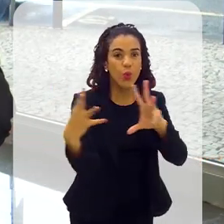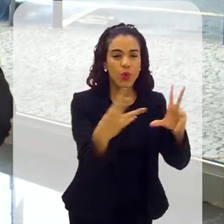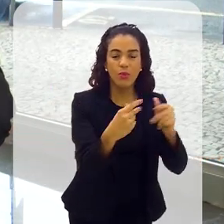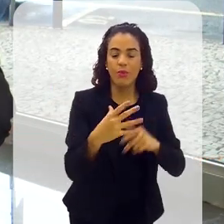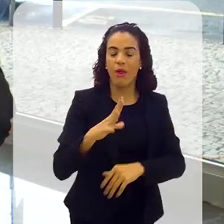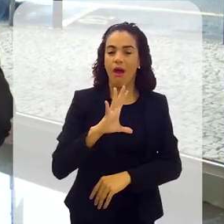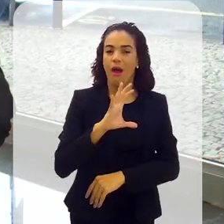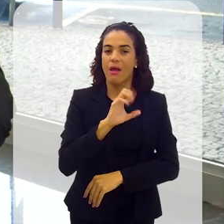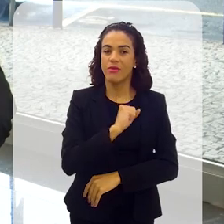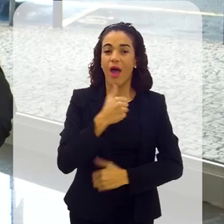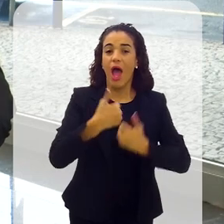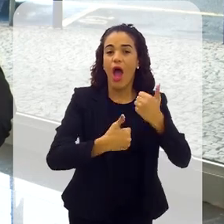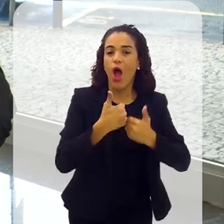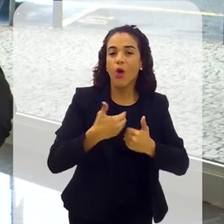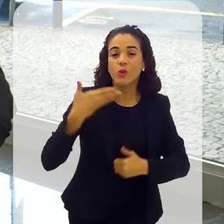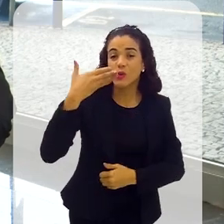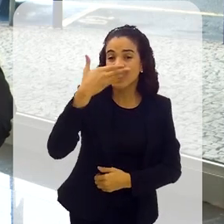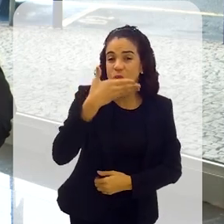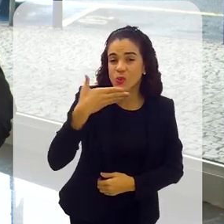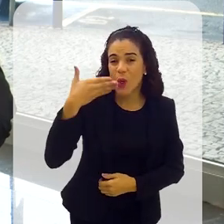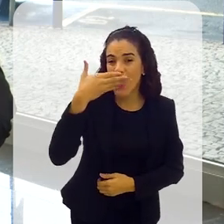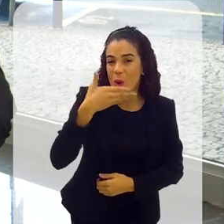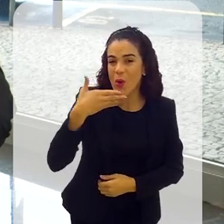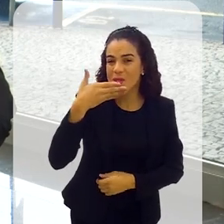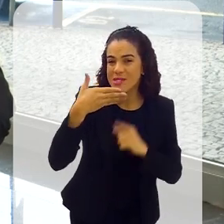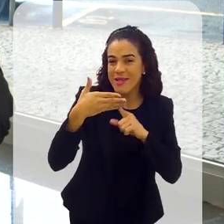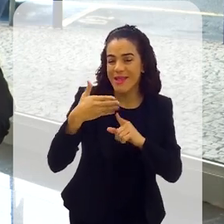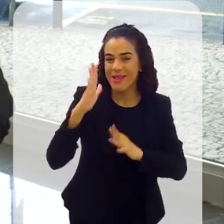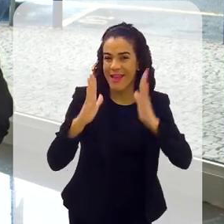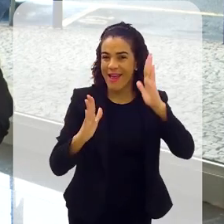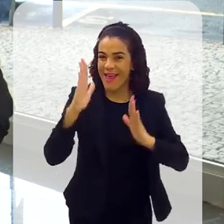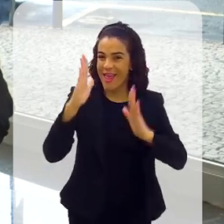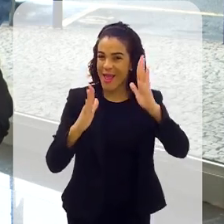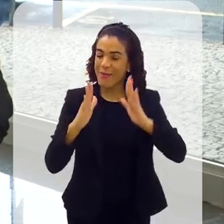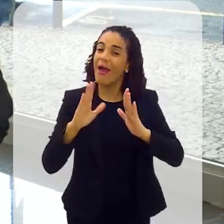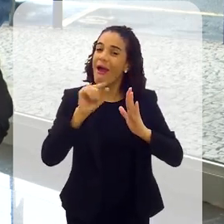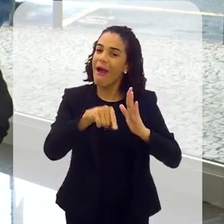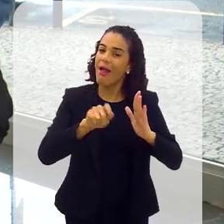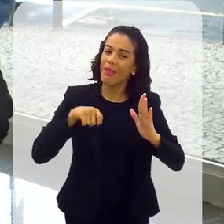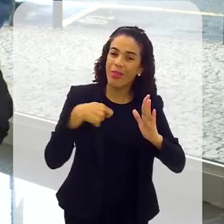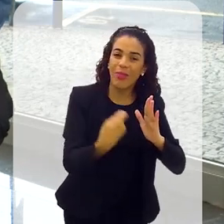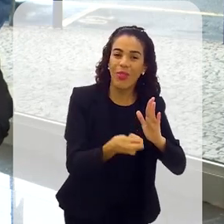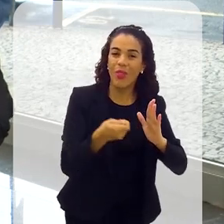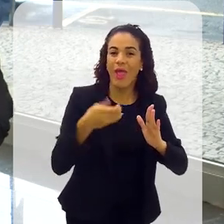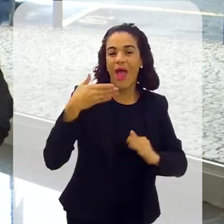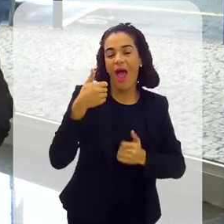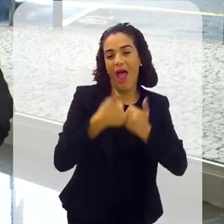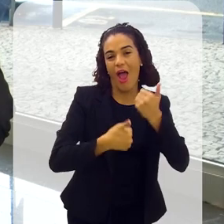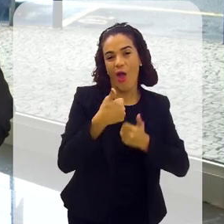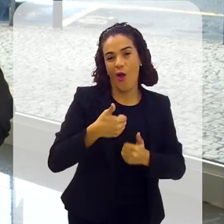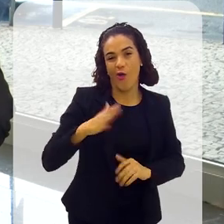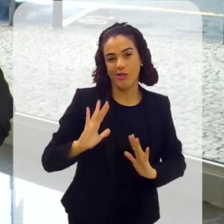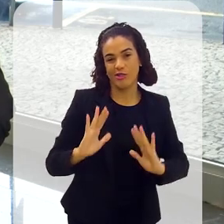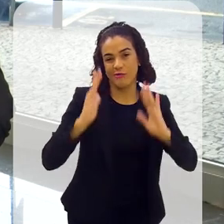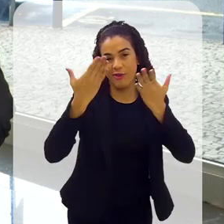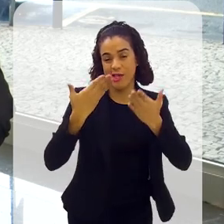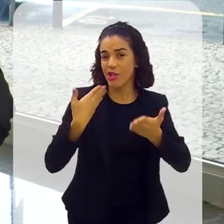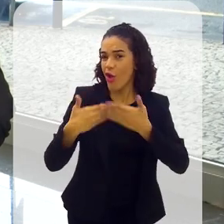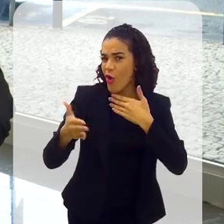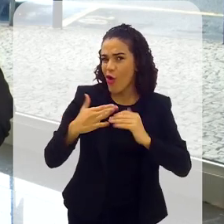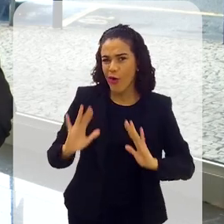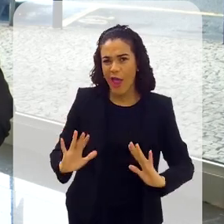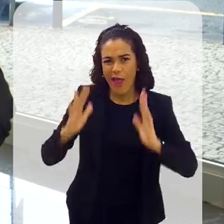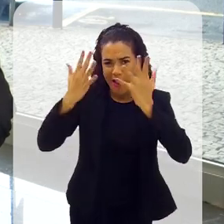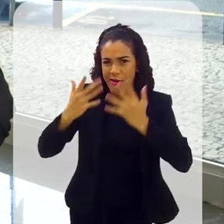elogiada, que era o nosso arroz doce e que era conhecido na época como arroz de festa. Daí você,